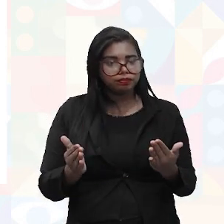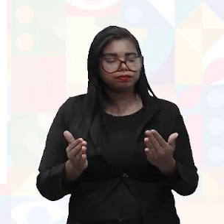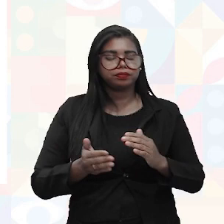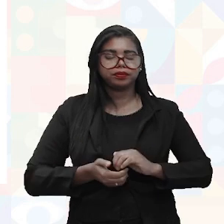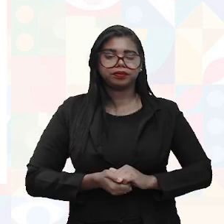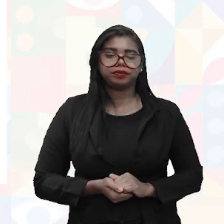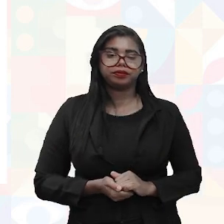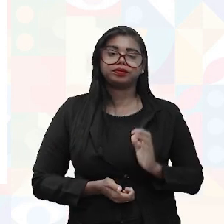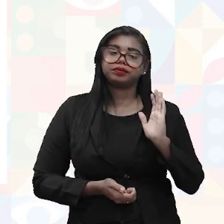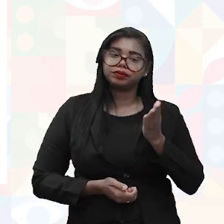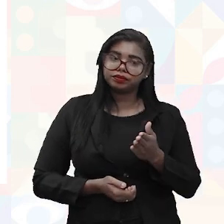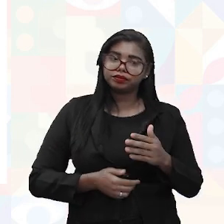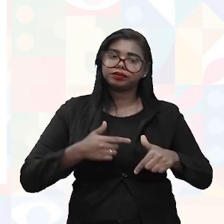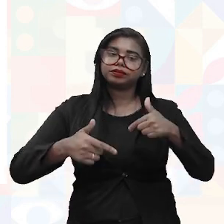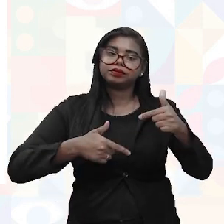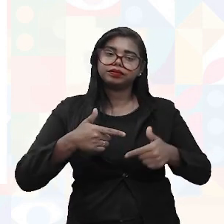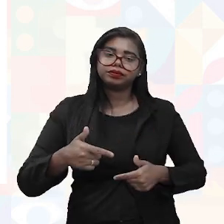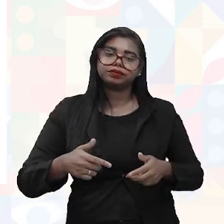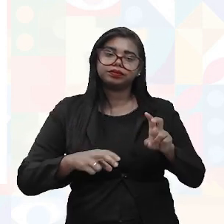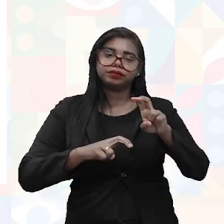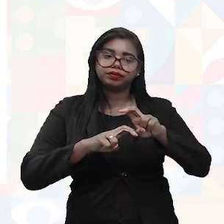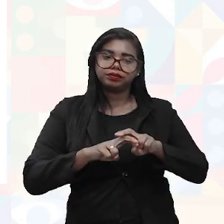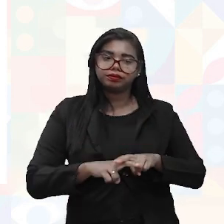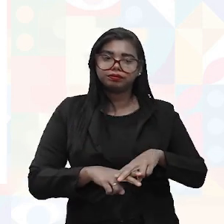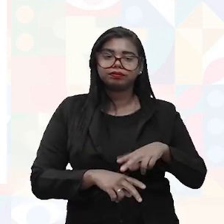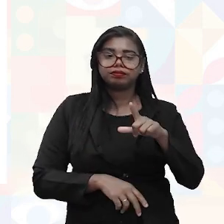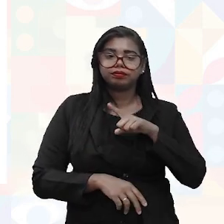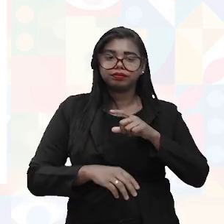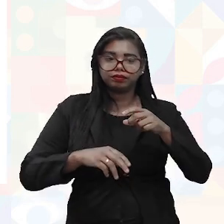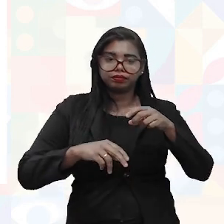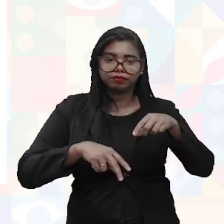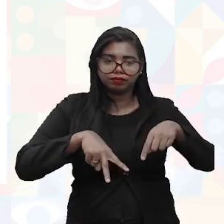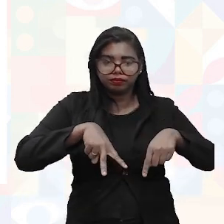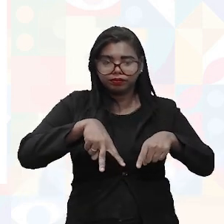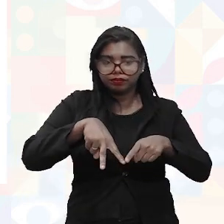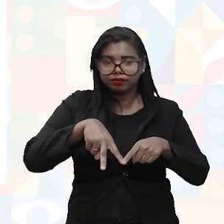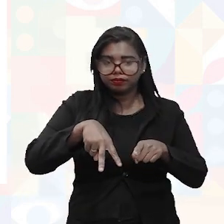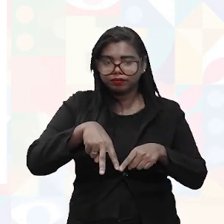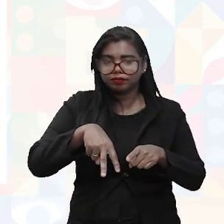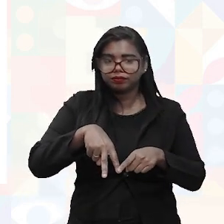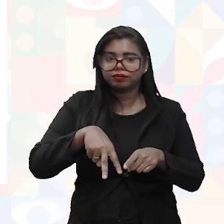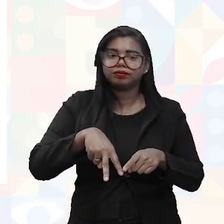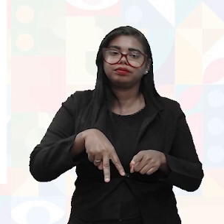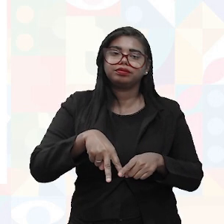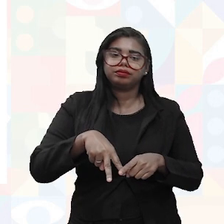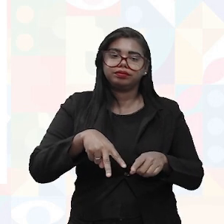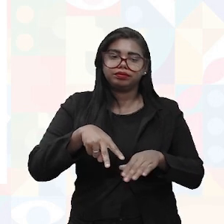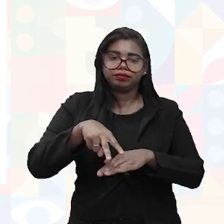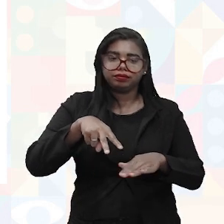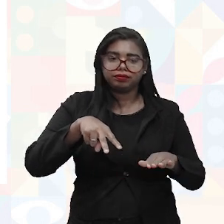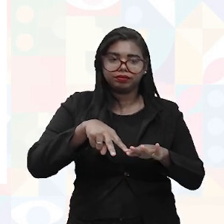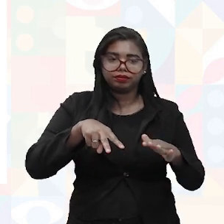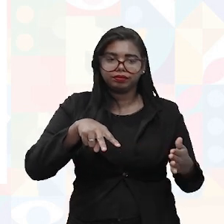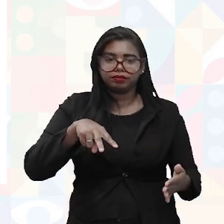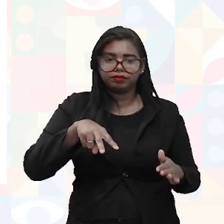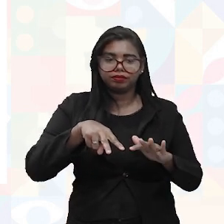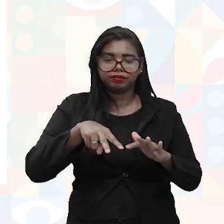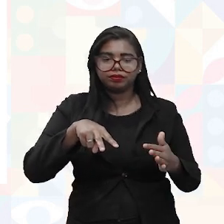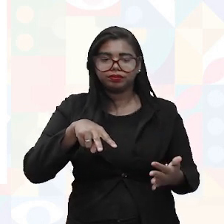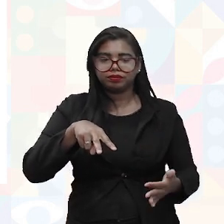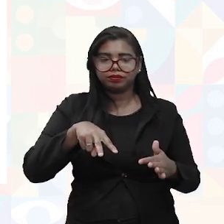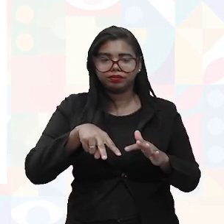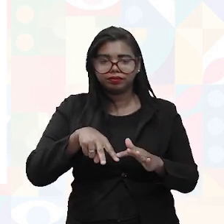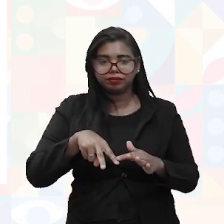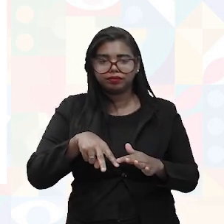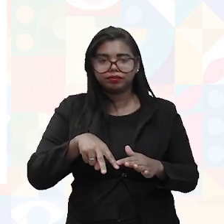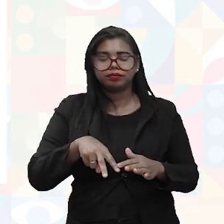sentado, tem que ter espaço suficiente para as pernas e pés na base do plano de trabalho, para permitir que o